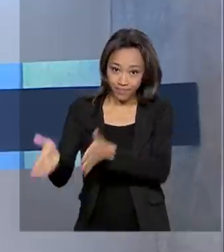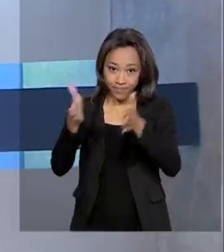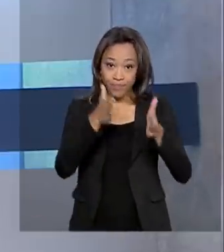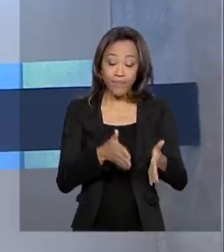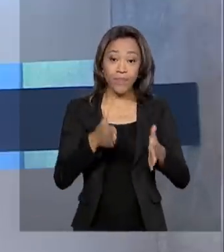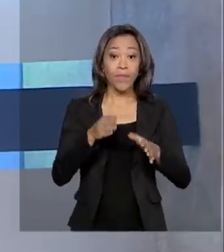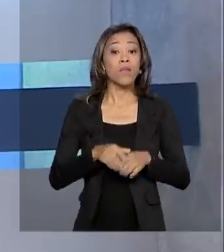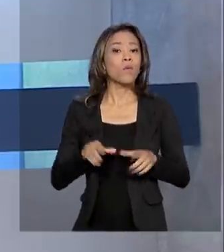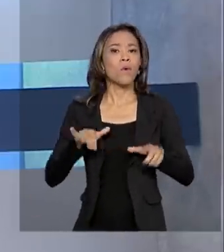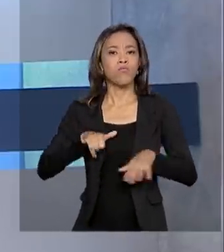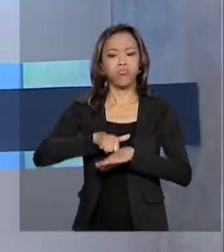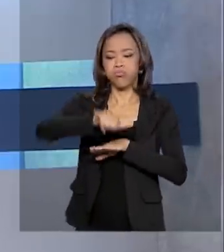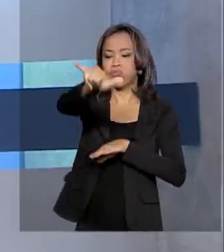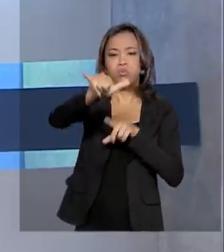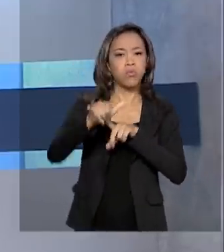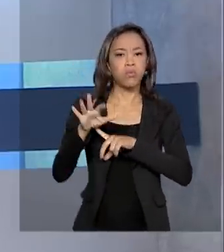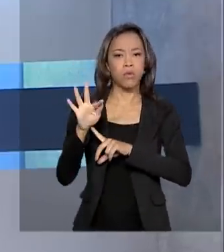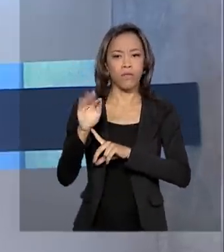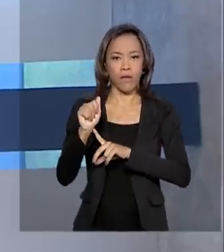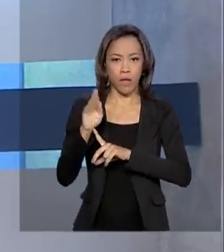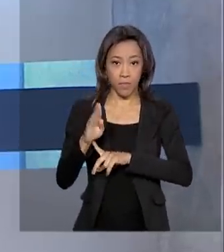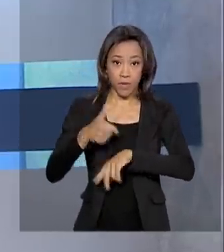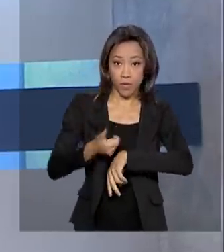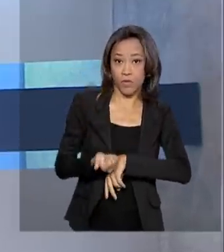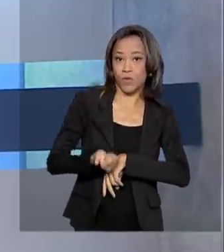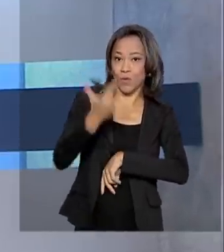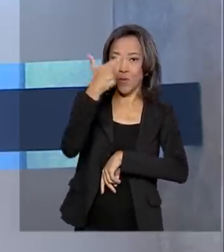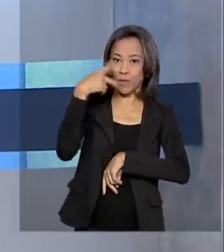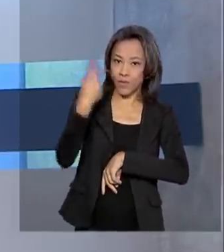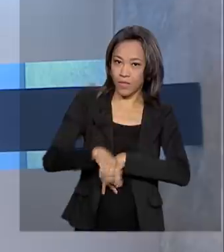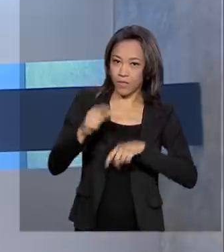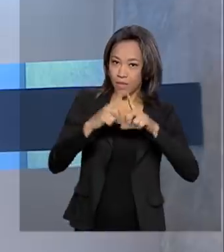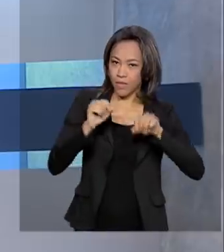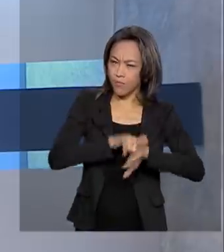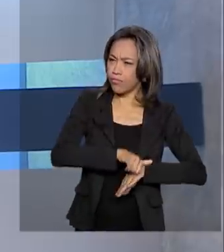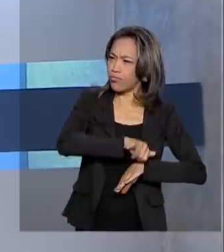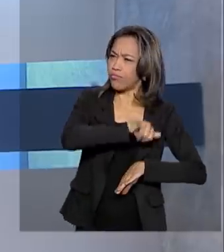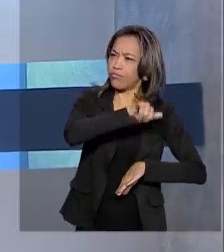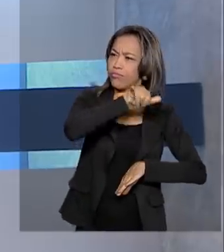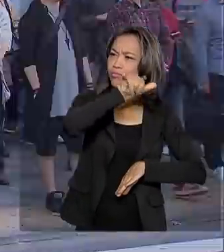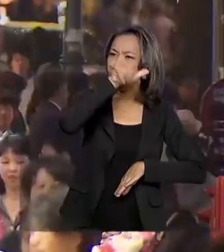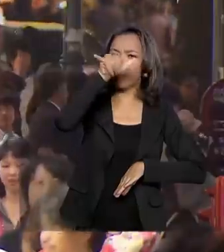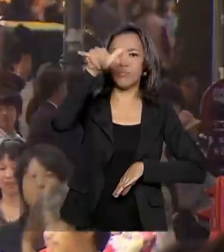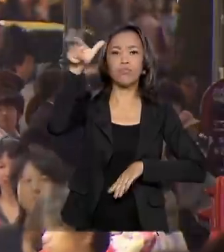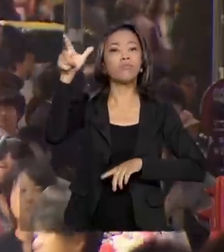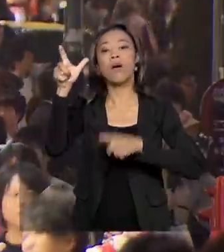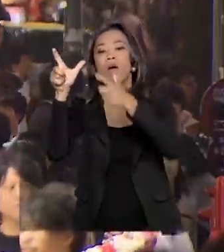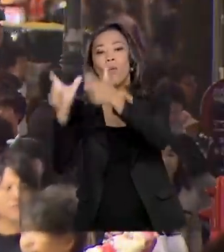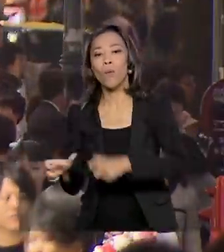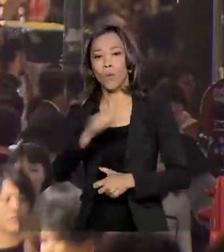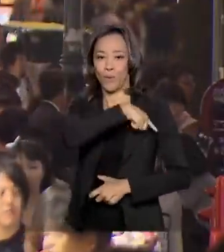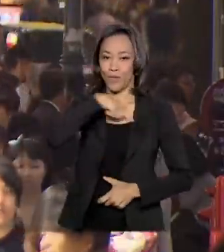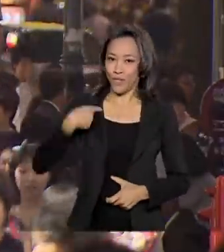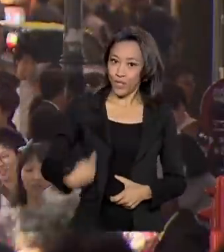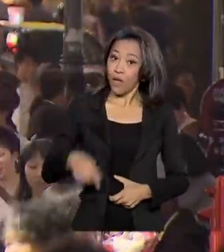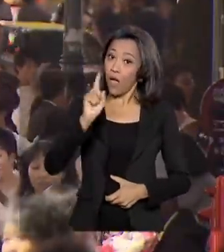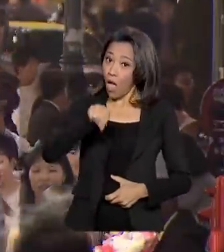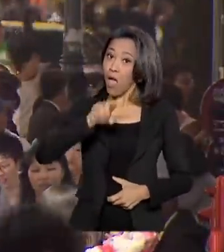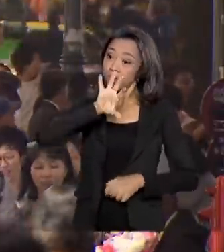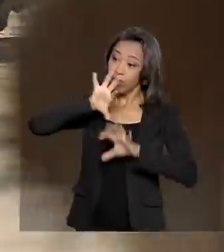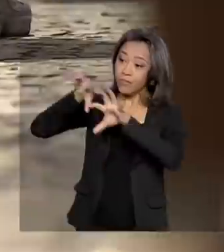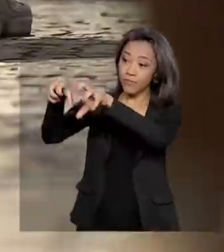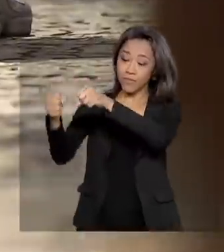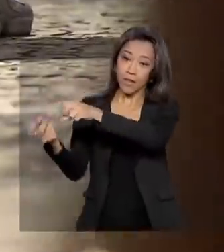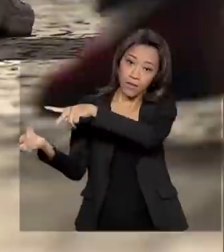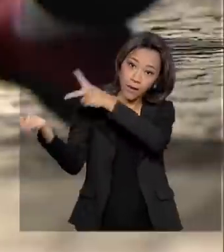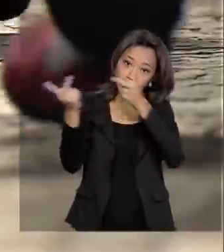Aviões da FAB decolam ao meio-dia da base aérea de Brasília, rumo à China. É a operação de resgate dos brasileiros que querem